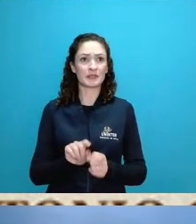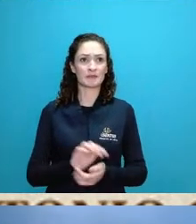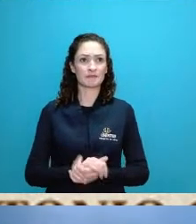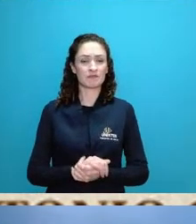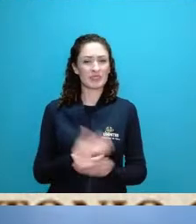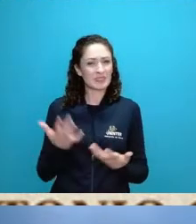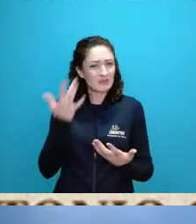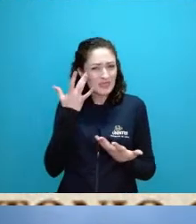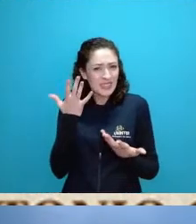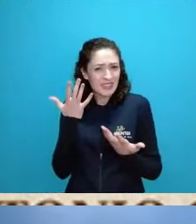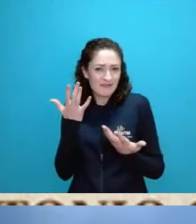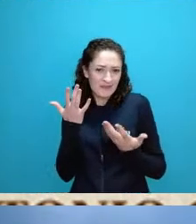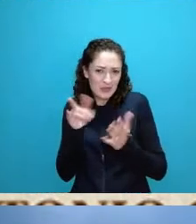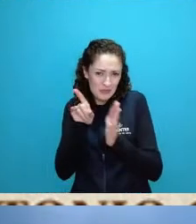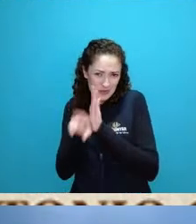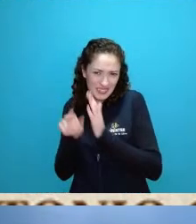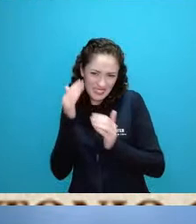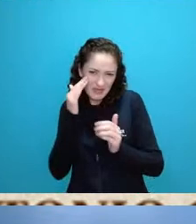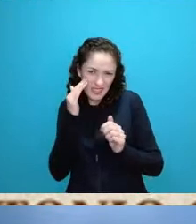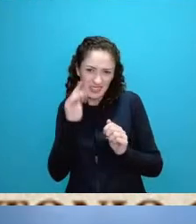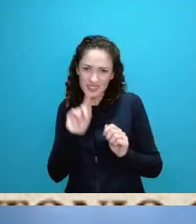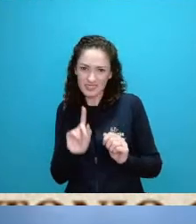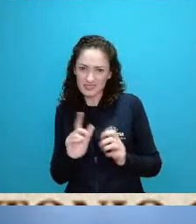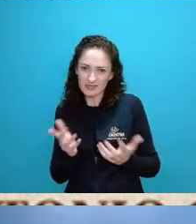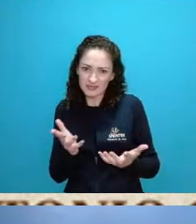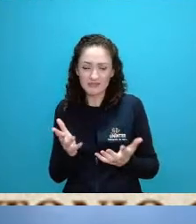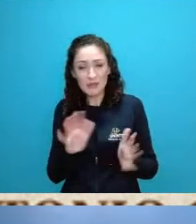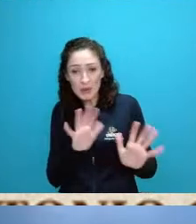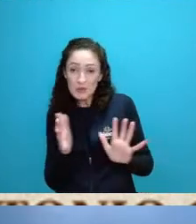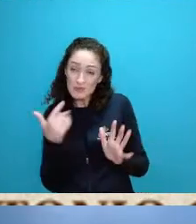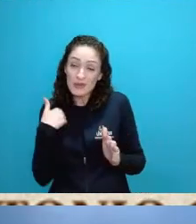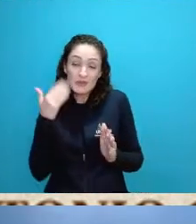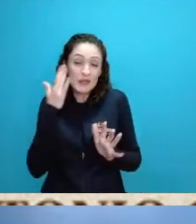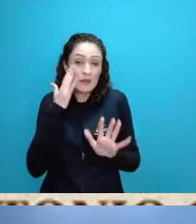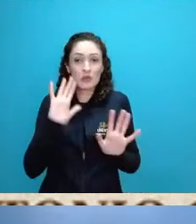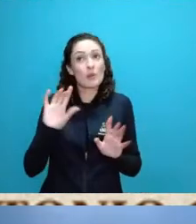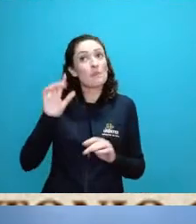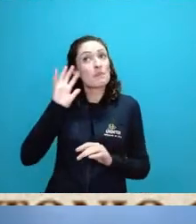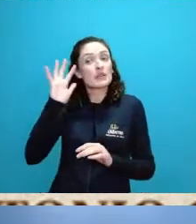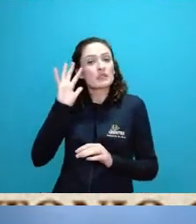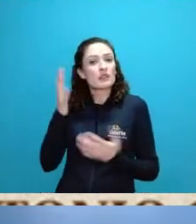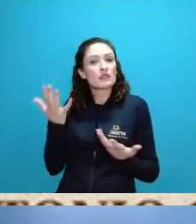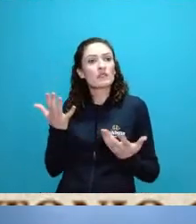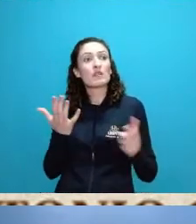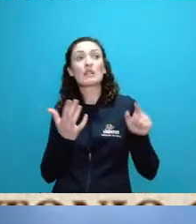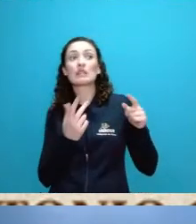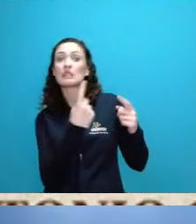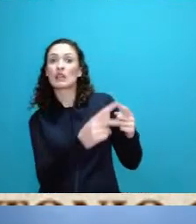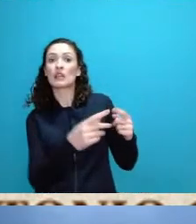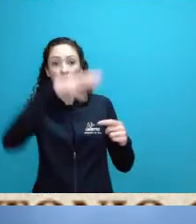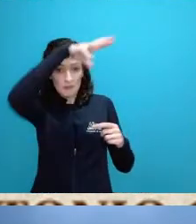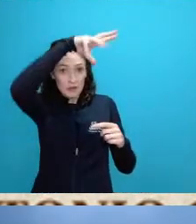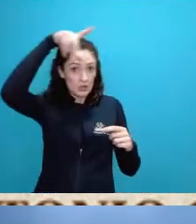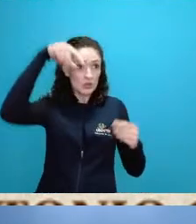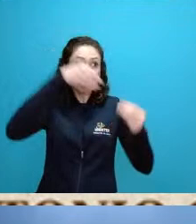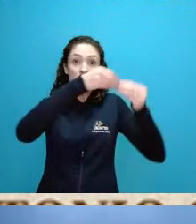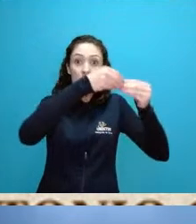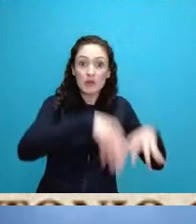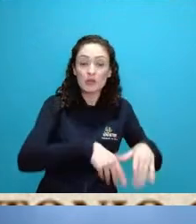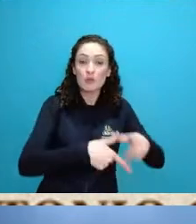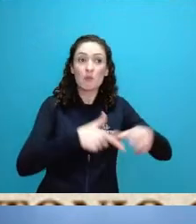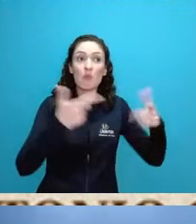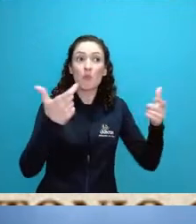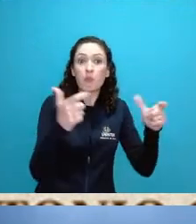fiz clara na pergunta mas é por aí assim talvez pensar o que que a perda da Amazônia vai repercutir talvez num